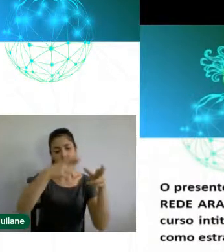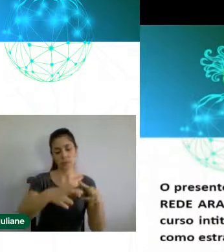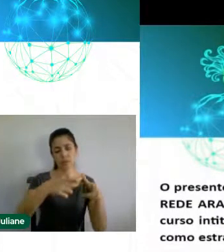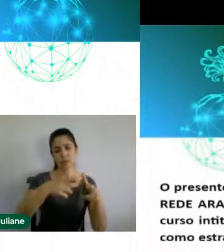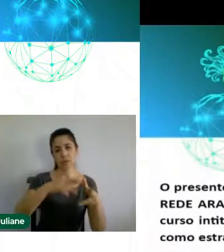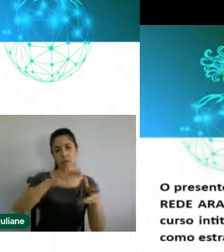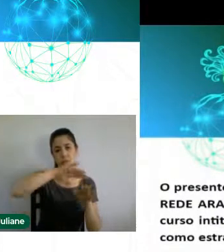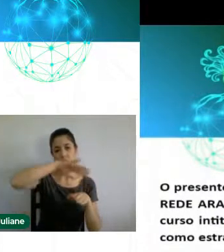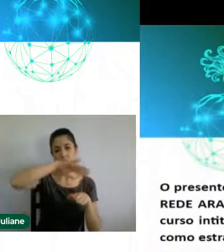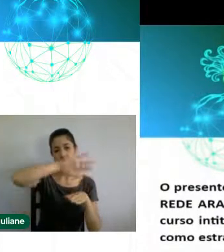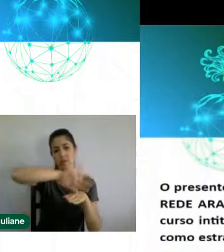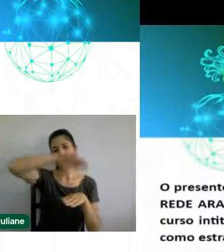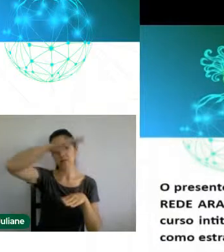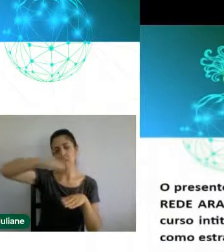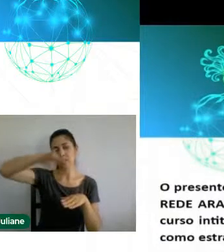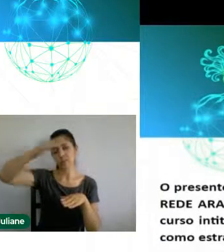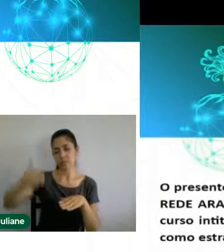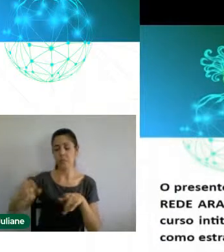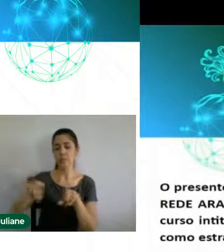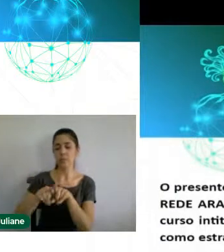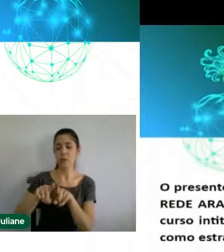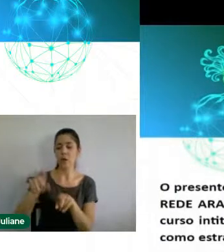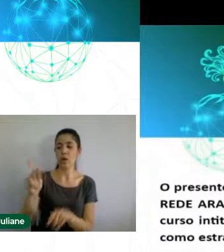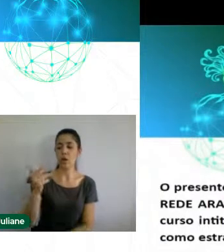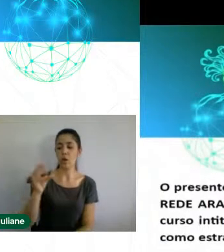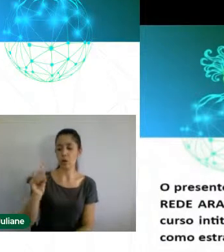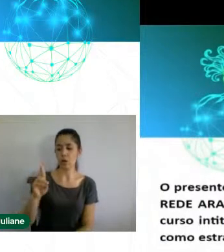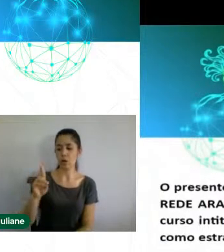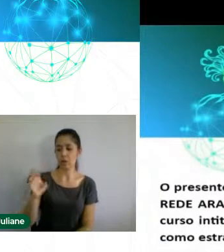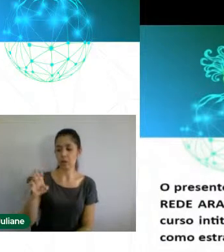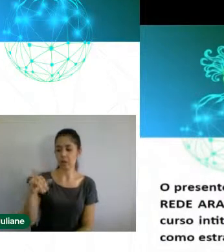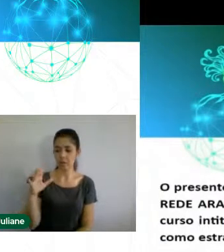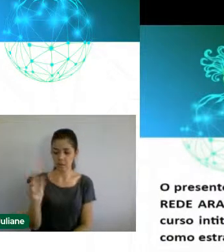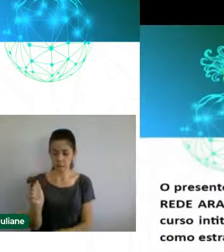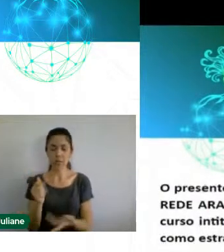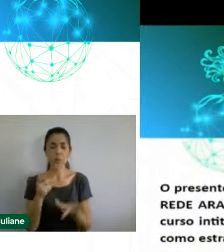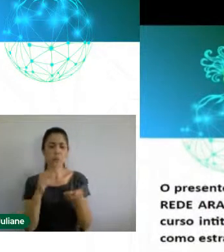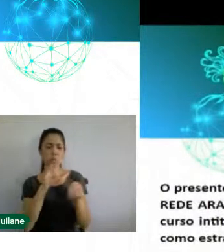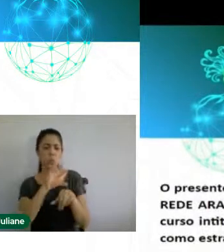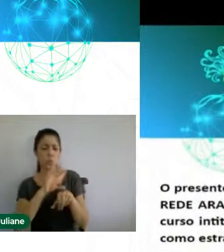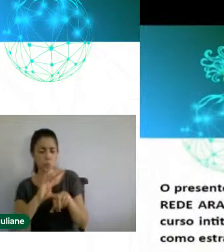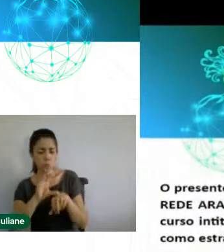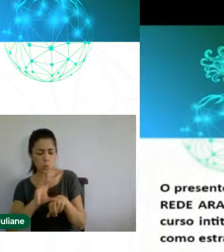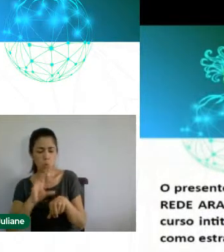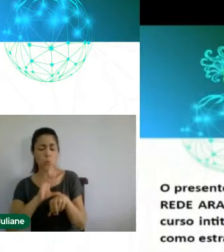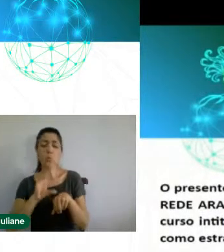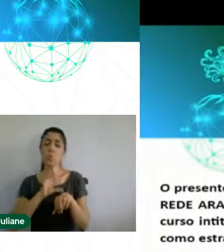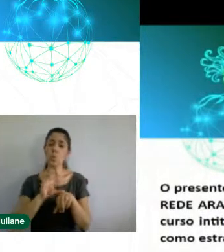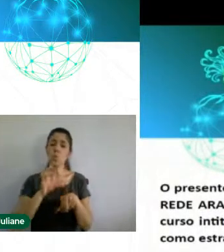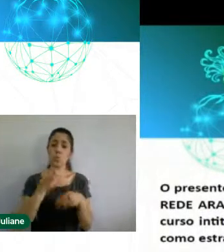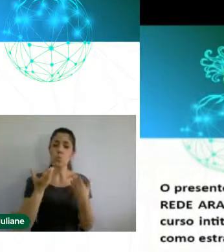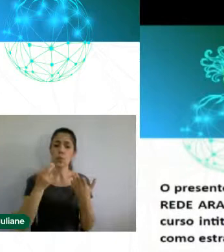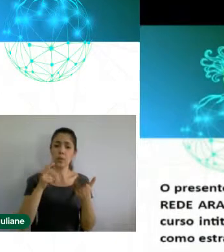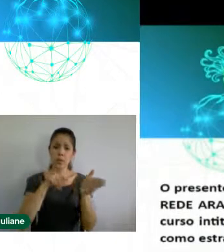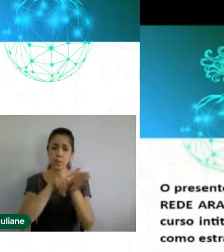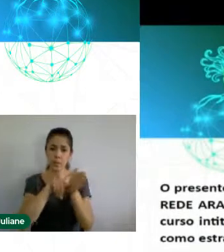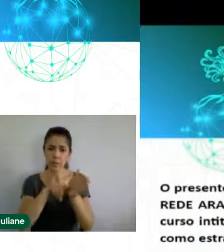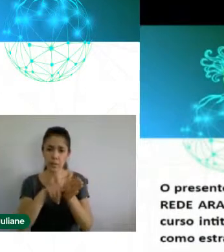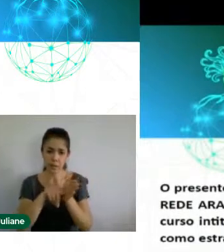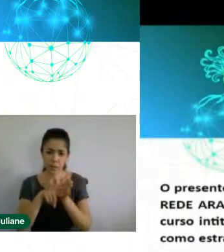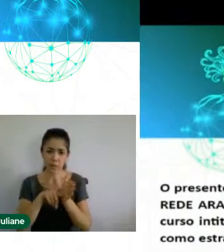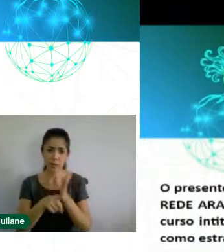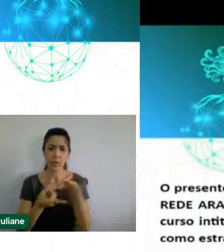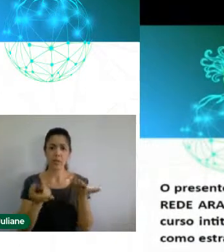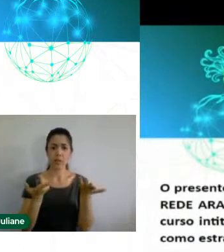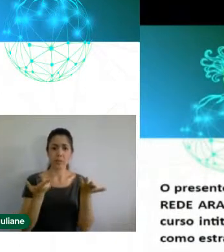da Pesquisa, Formação Curricular em Redes de Educação Ambiental como Estratégia